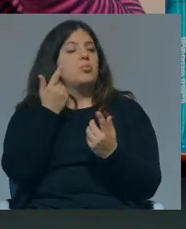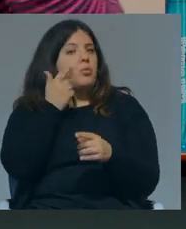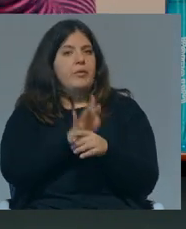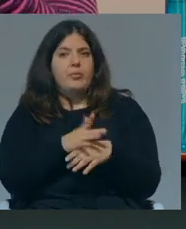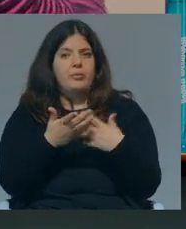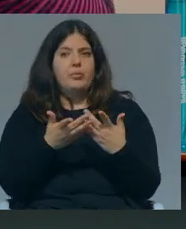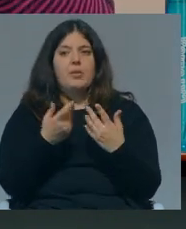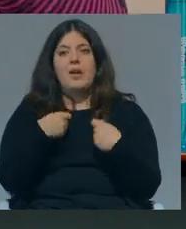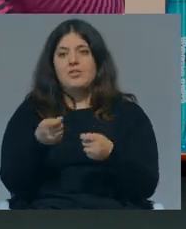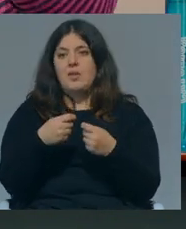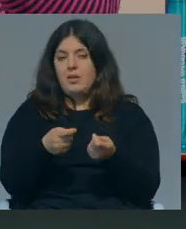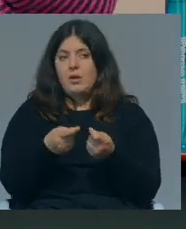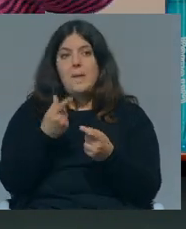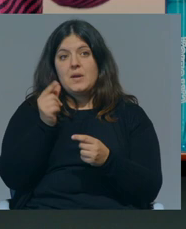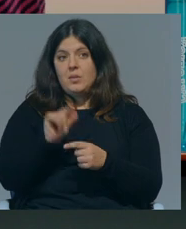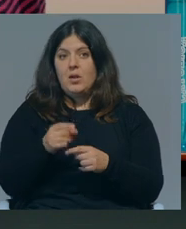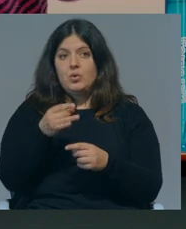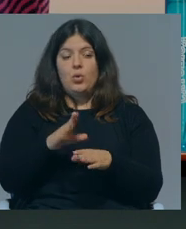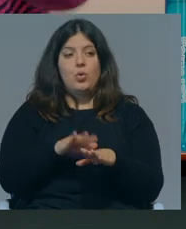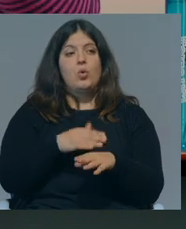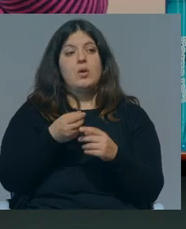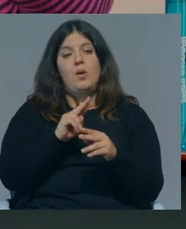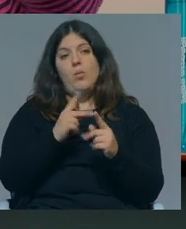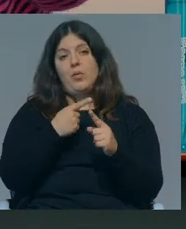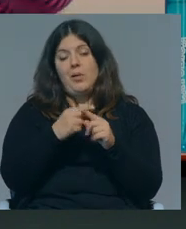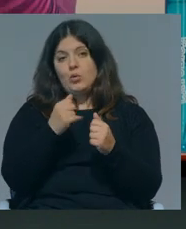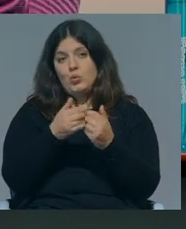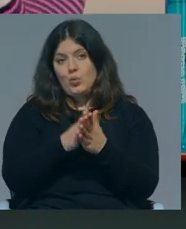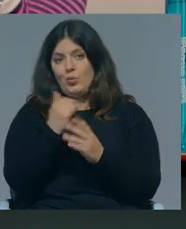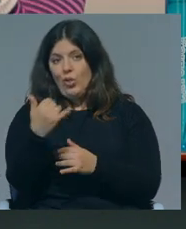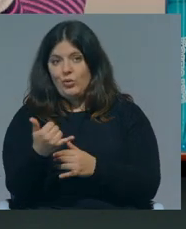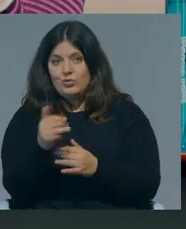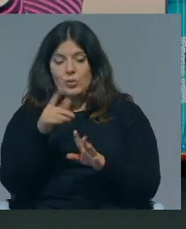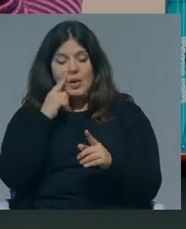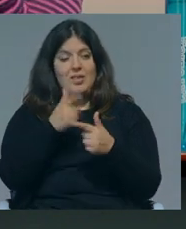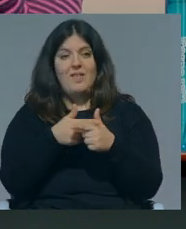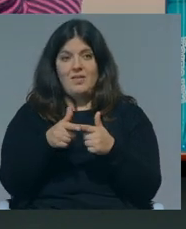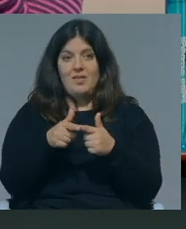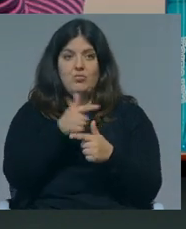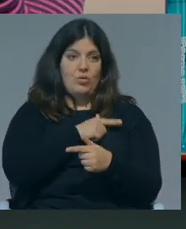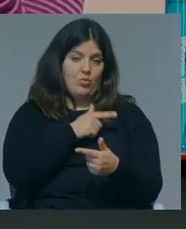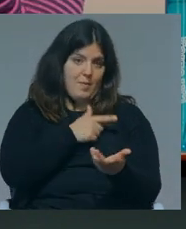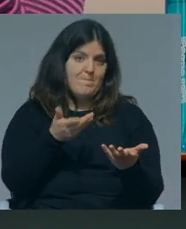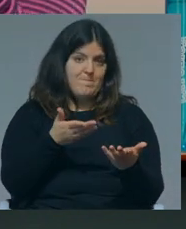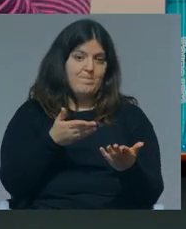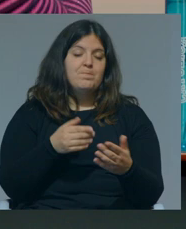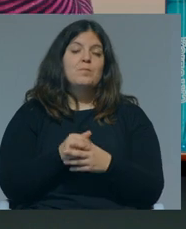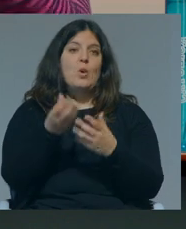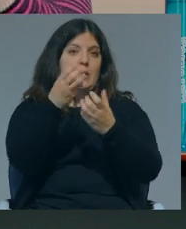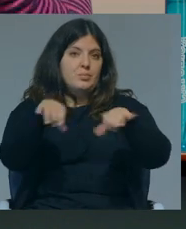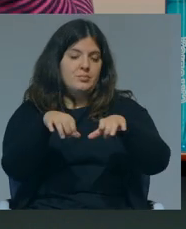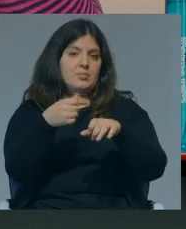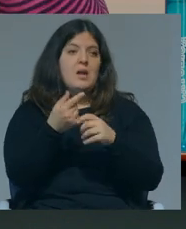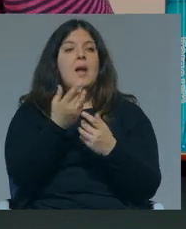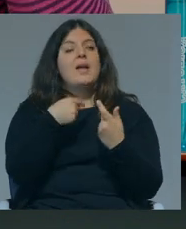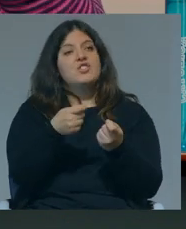é uma maneira de gastar dinheiro que sai mais barata do que multiplicar tudo por dois, que é o que acontece quando dividimos o tamanho da turma, não é? Mas apesar de tudo é